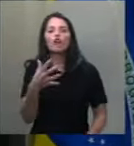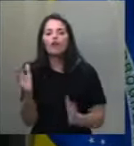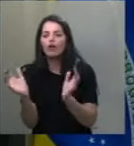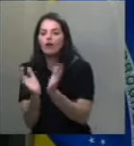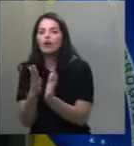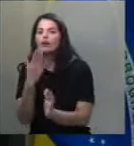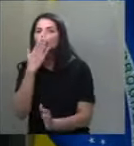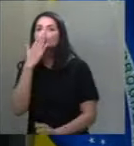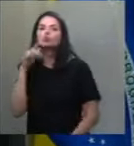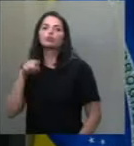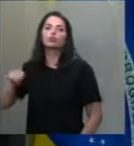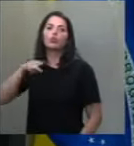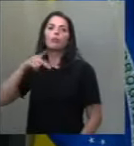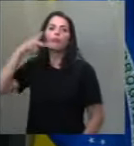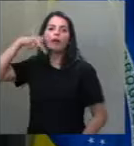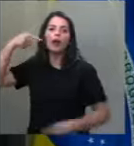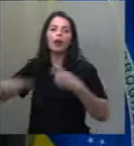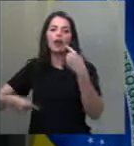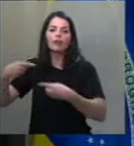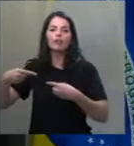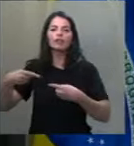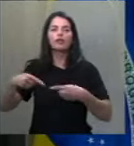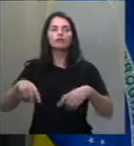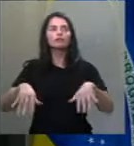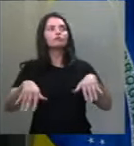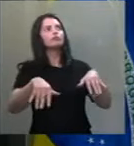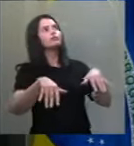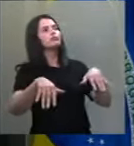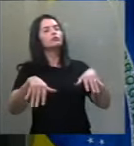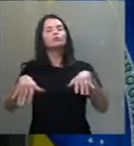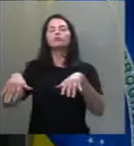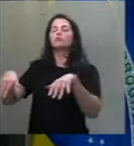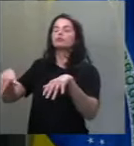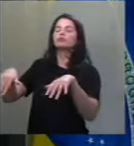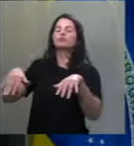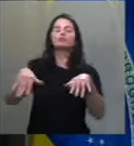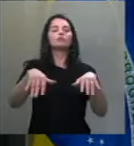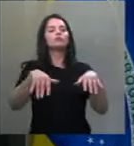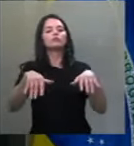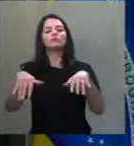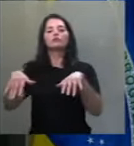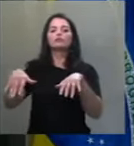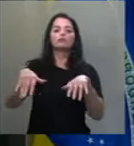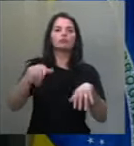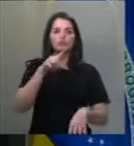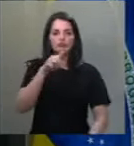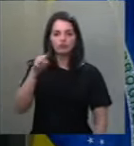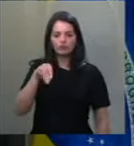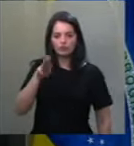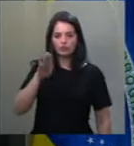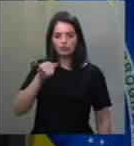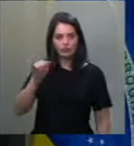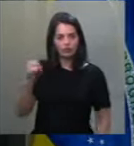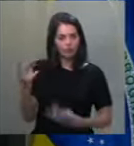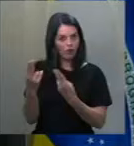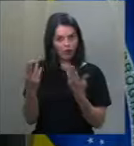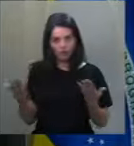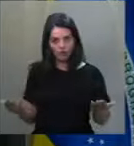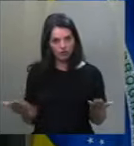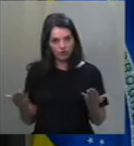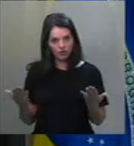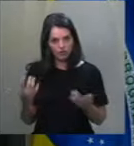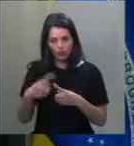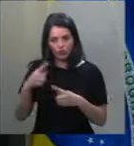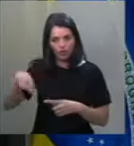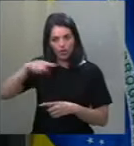parlamentar, parlamentar zumbi. Uma das mais importantes prerrogativas democráticas